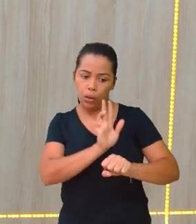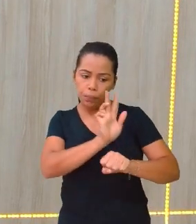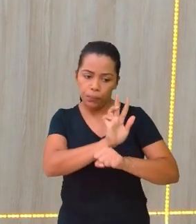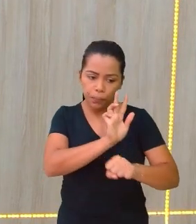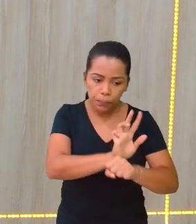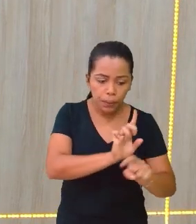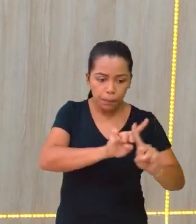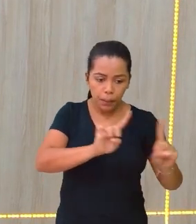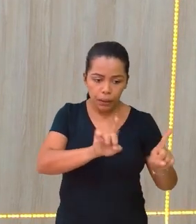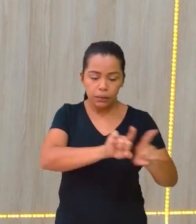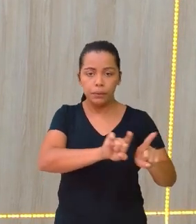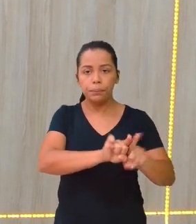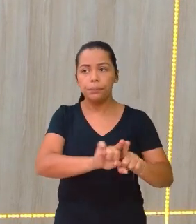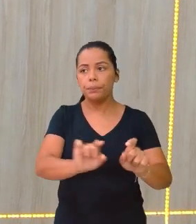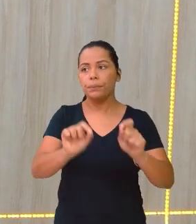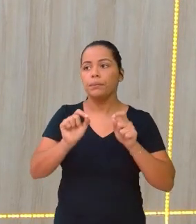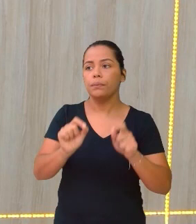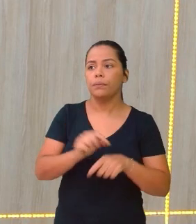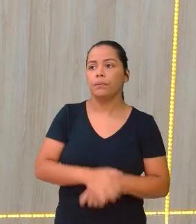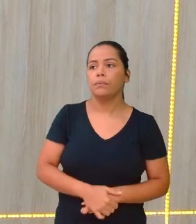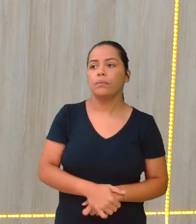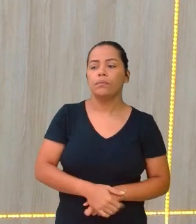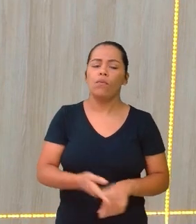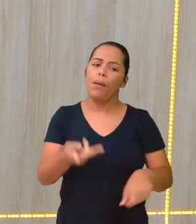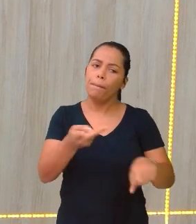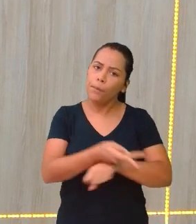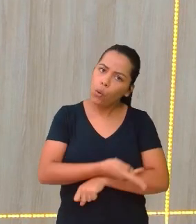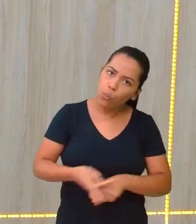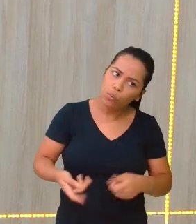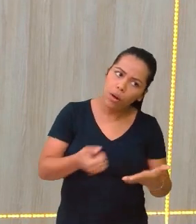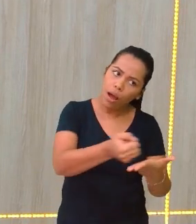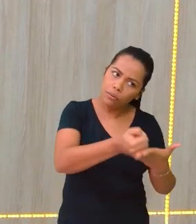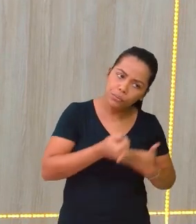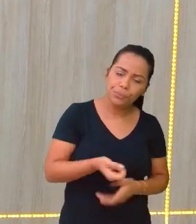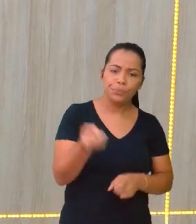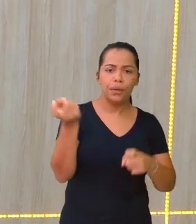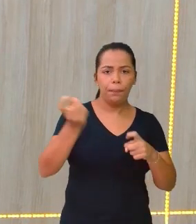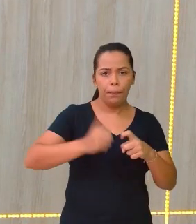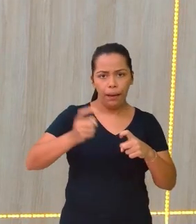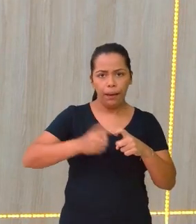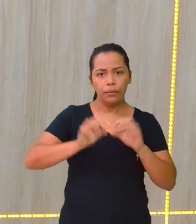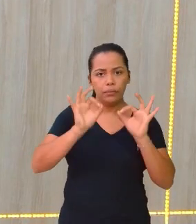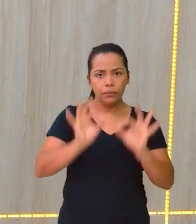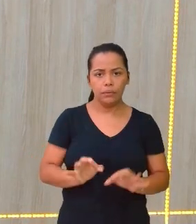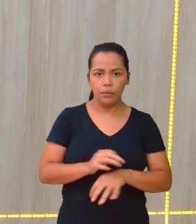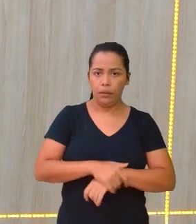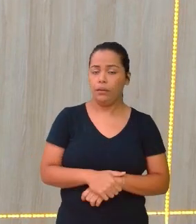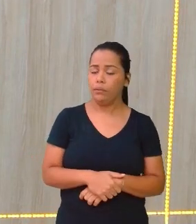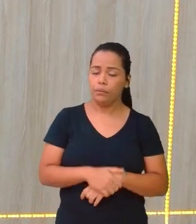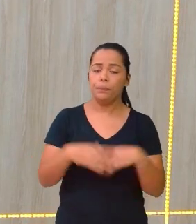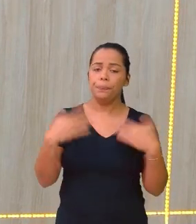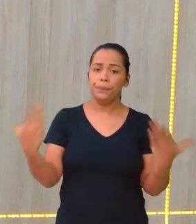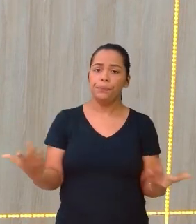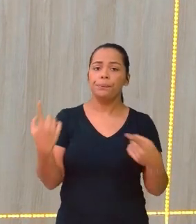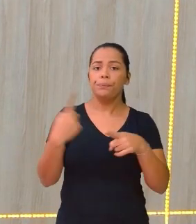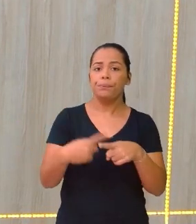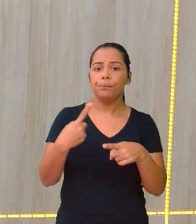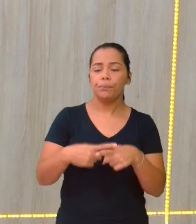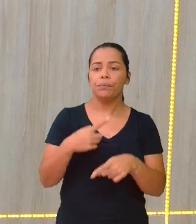também a questão aí de procurar ajuda. A grande importância aí é procurar ajuda, porque